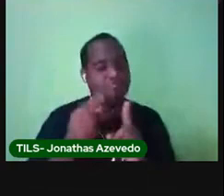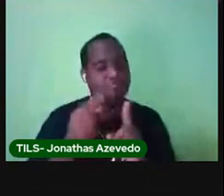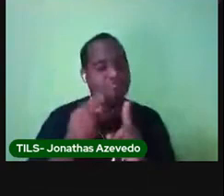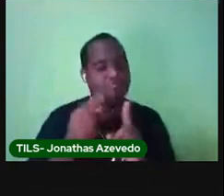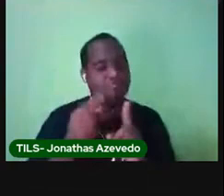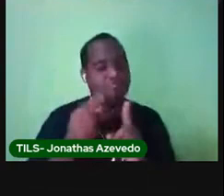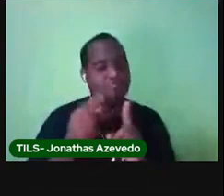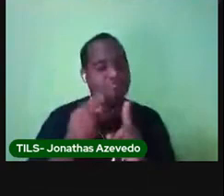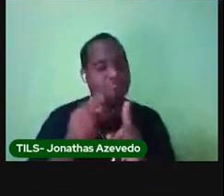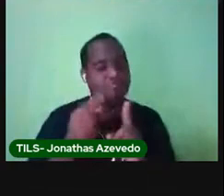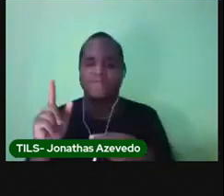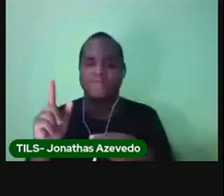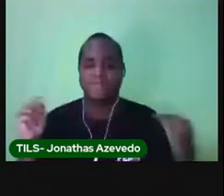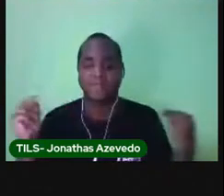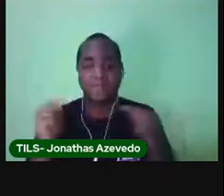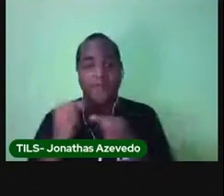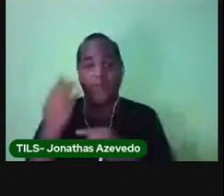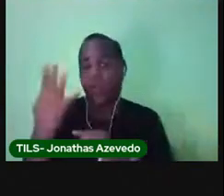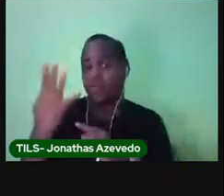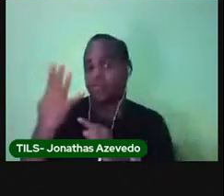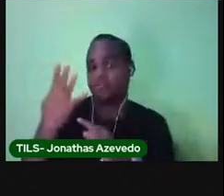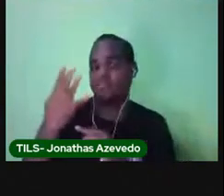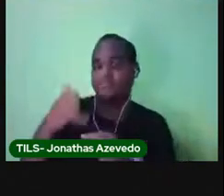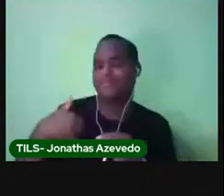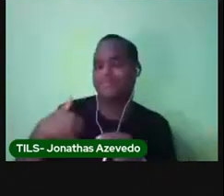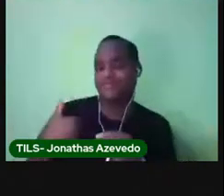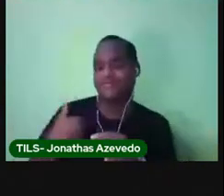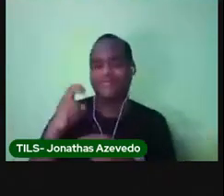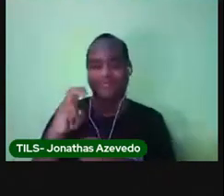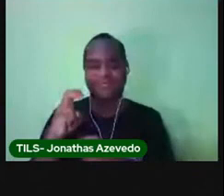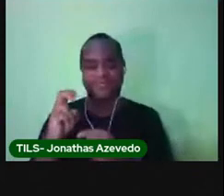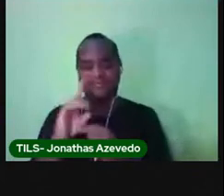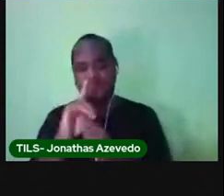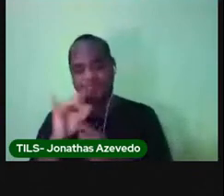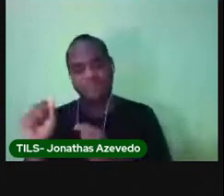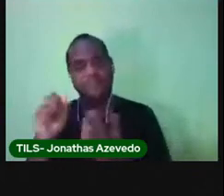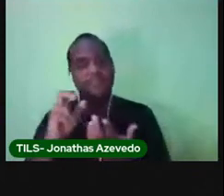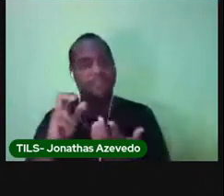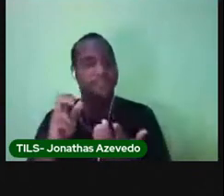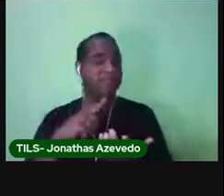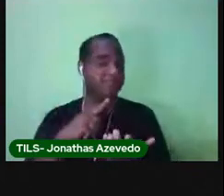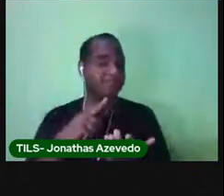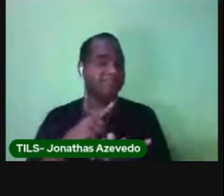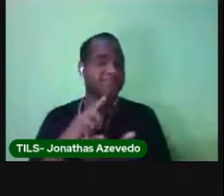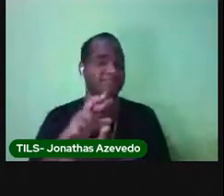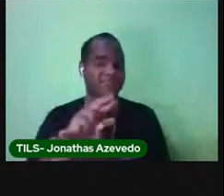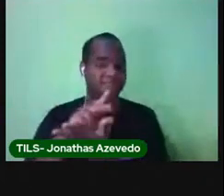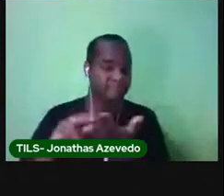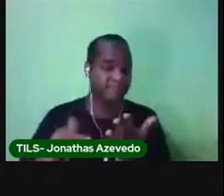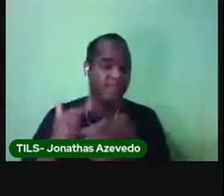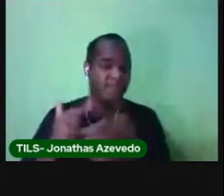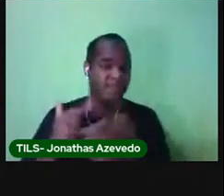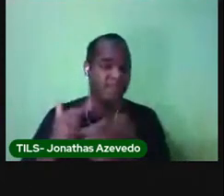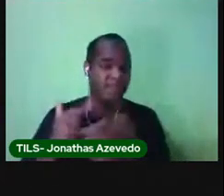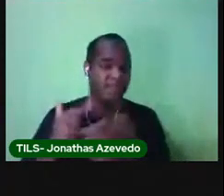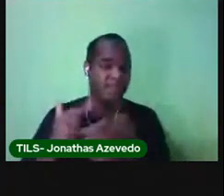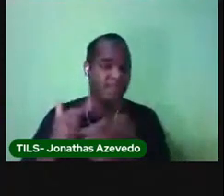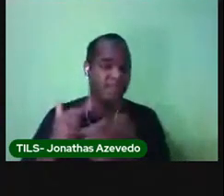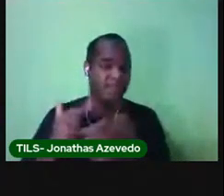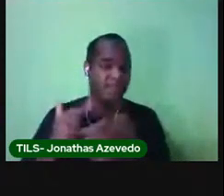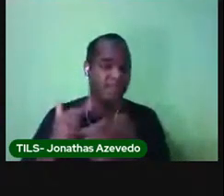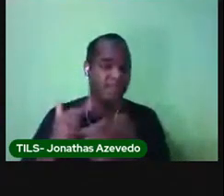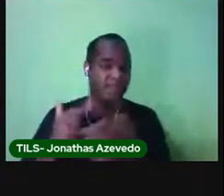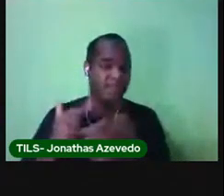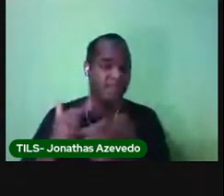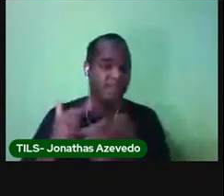cinco anos. No dia da campanha de vacinação, com aquele personagem que todo mundo conhece. Você sabe que personagem